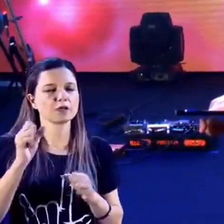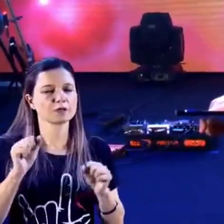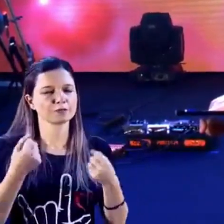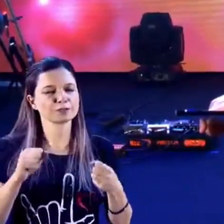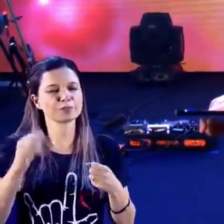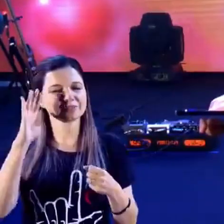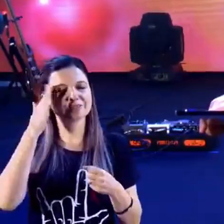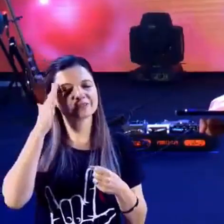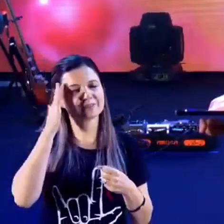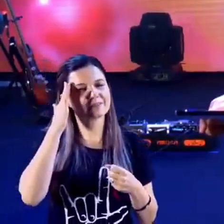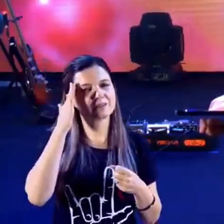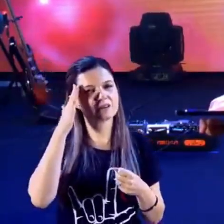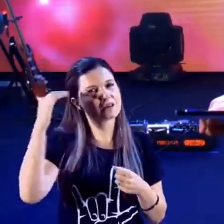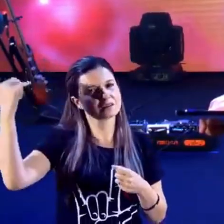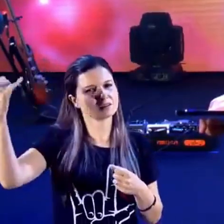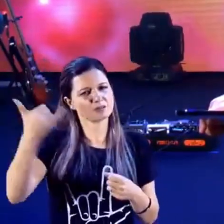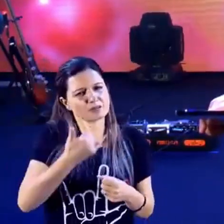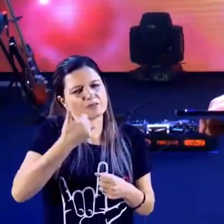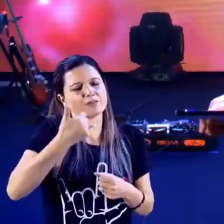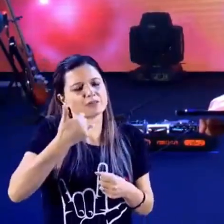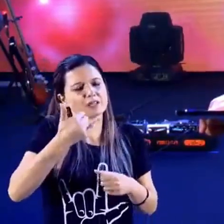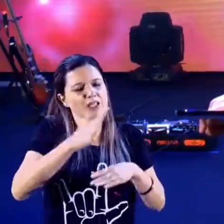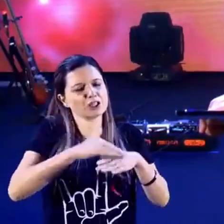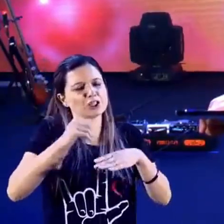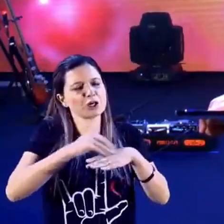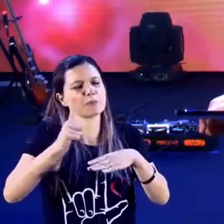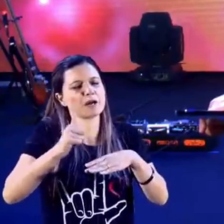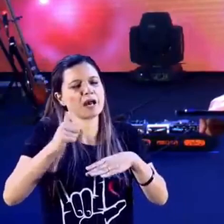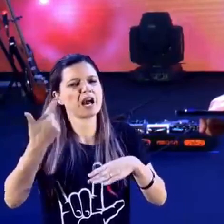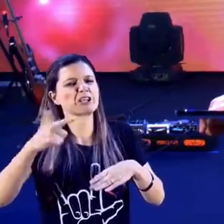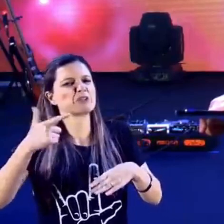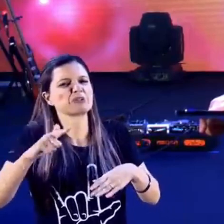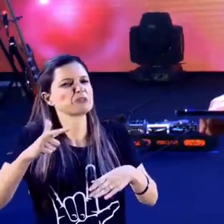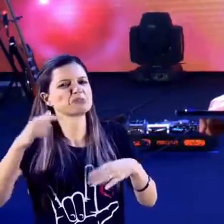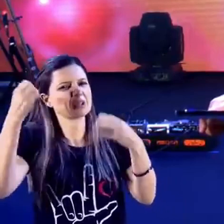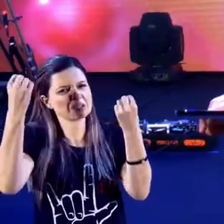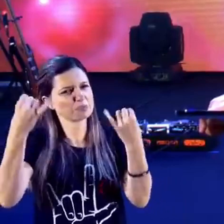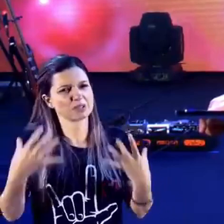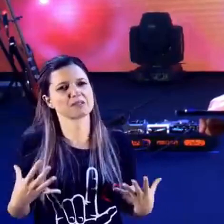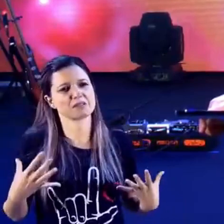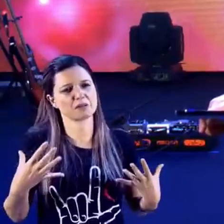Deus chama a existência. Deus chama a existência as coisas que não existem.